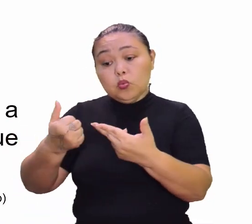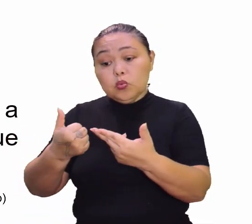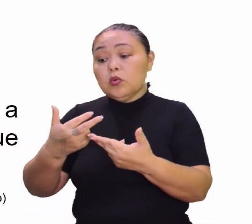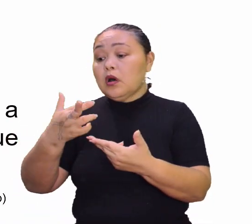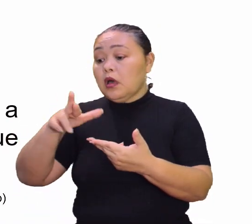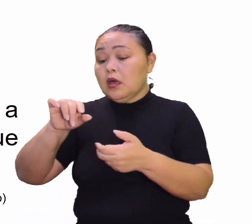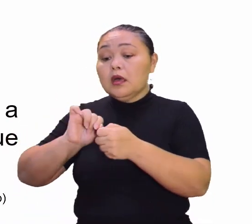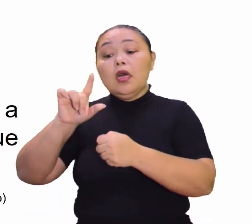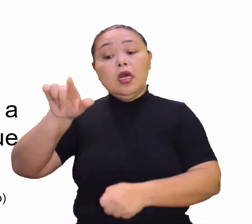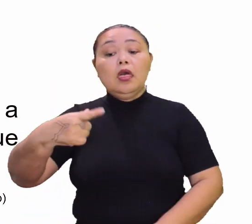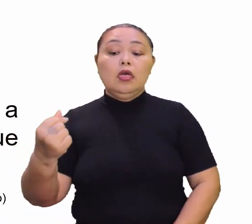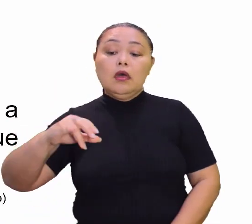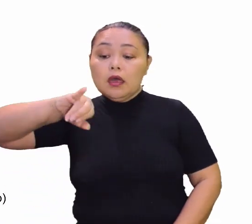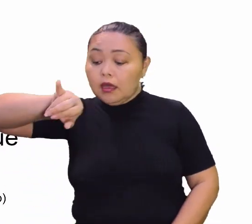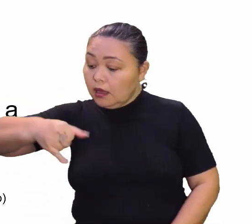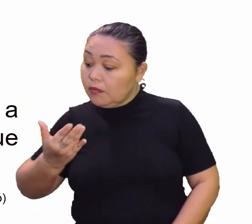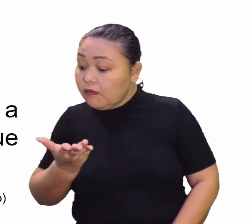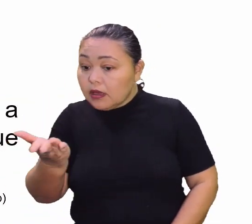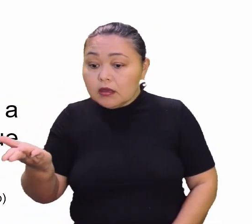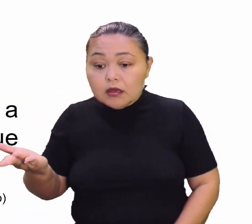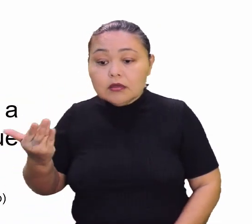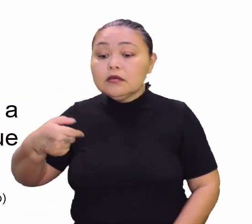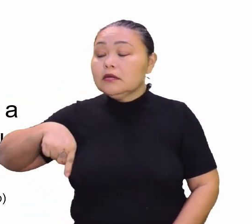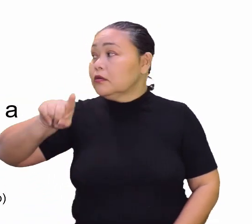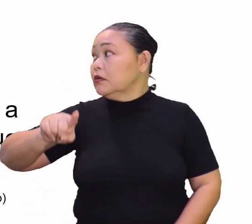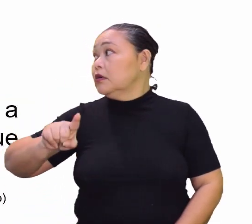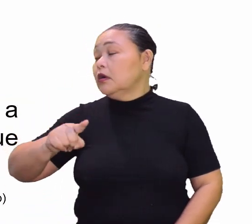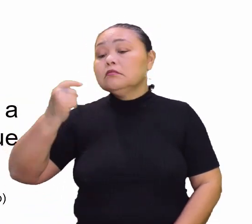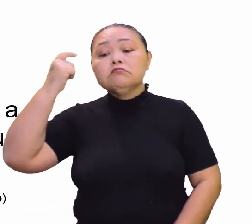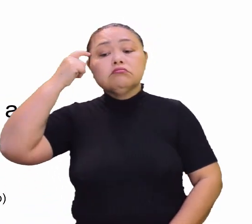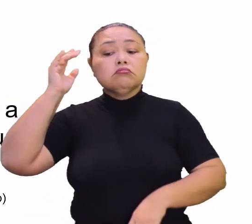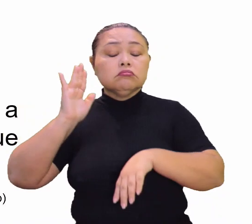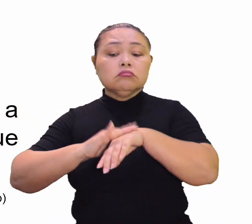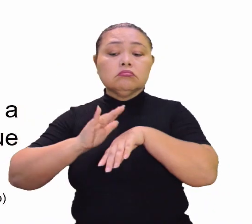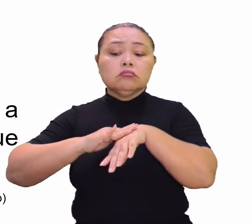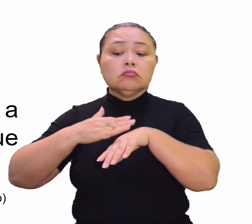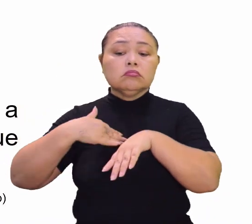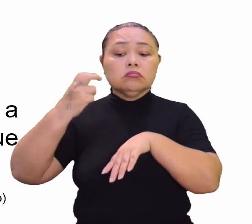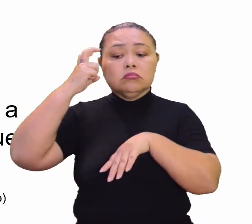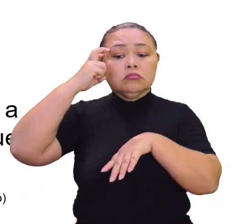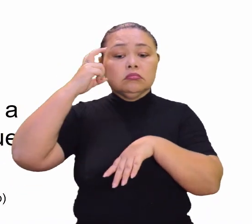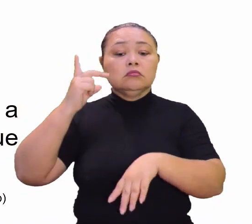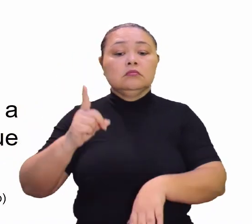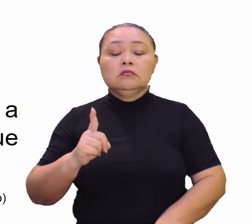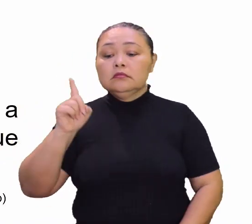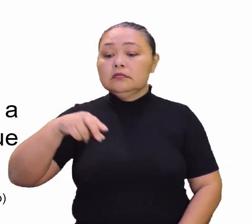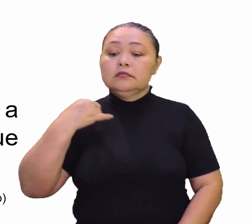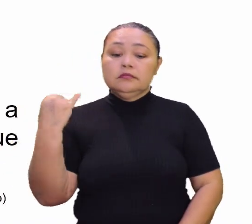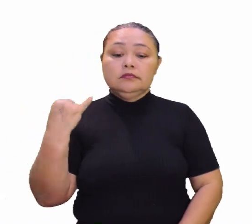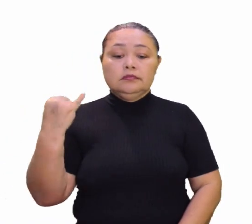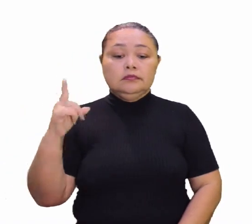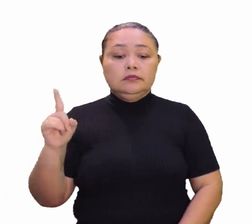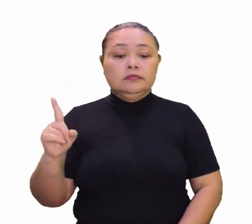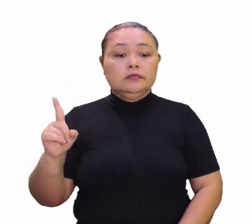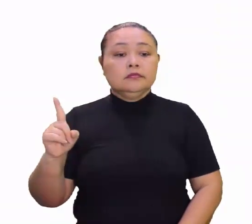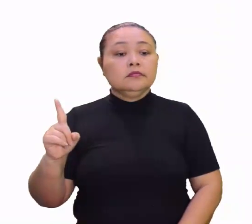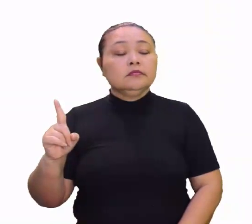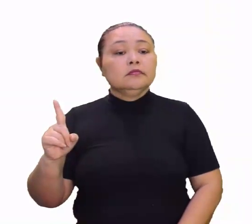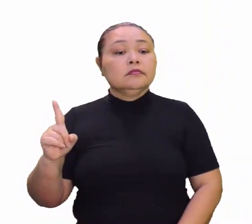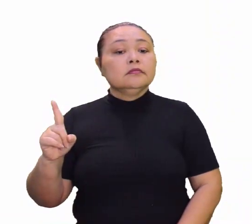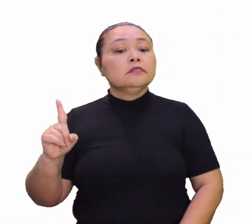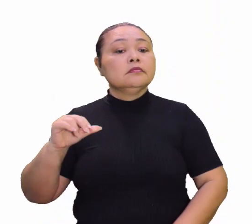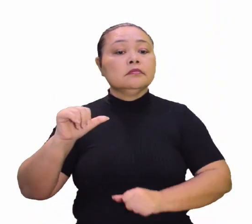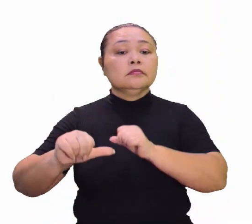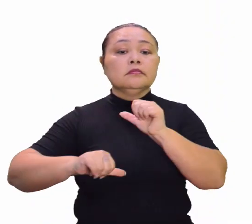Reciclar é dinheiro, é aproveitamento, é um pensamento inteligente, né? Muito importante. Vamos lá.